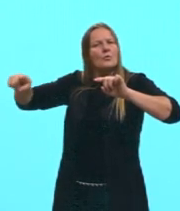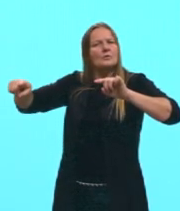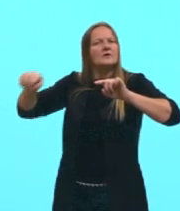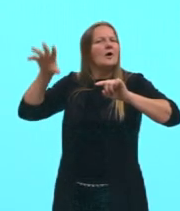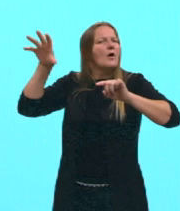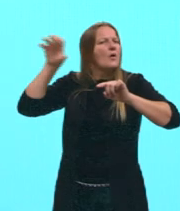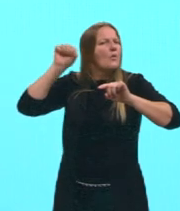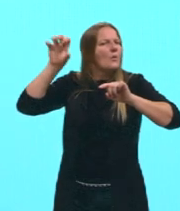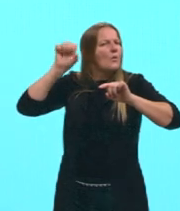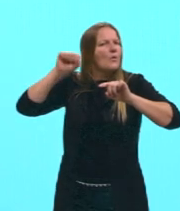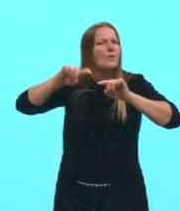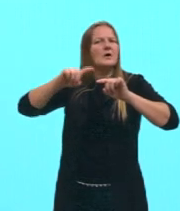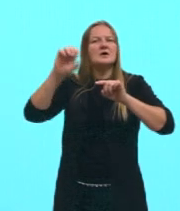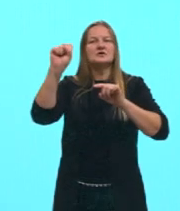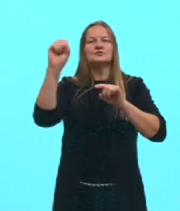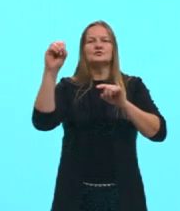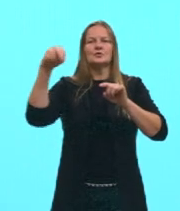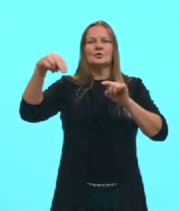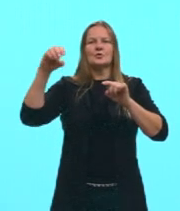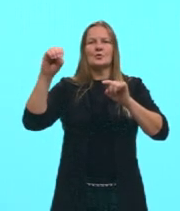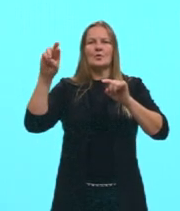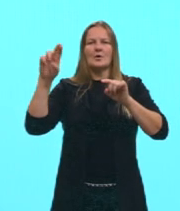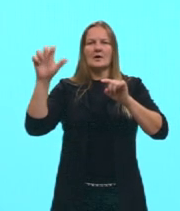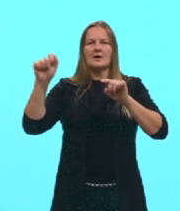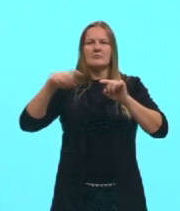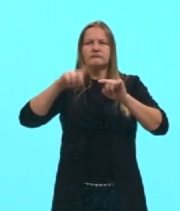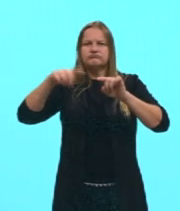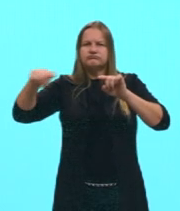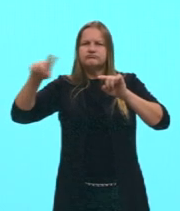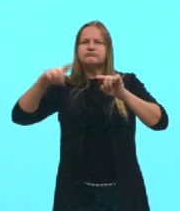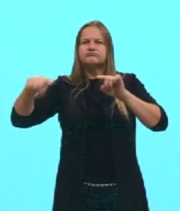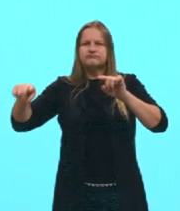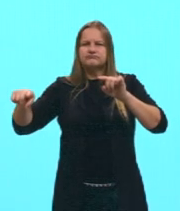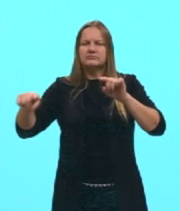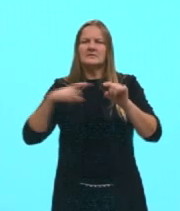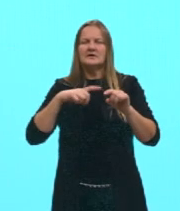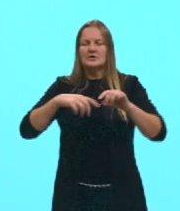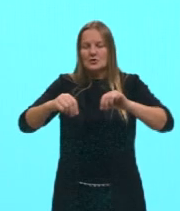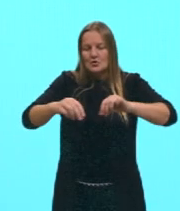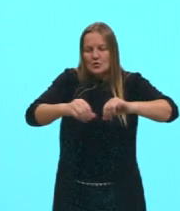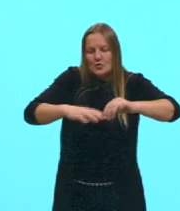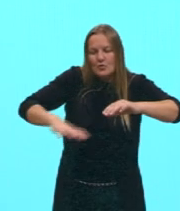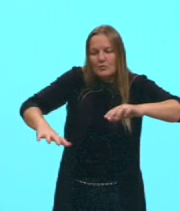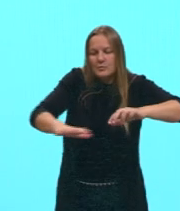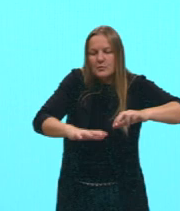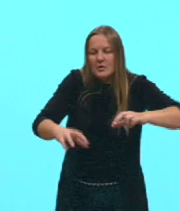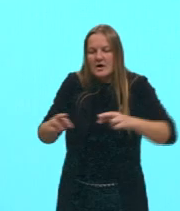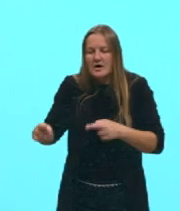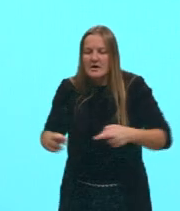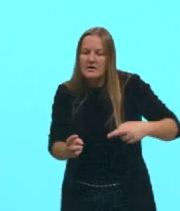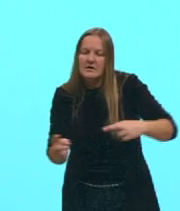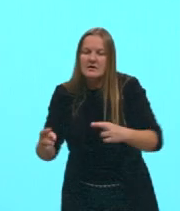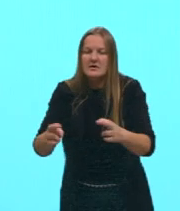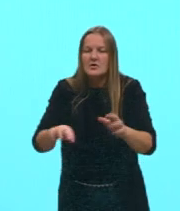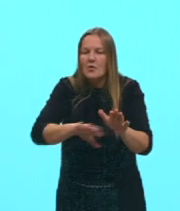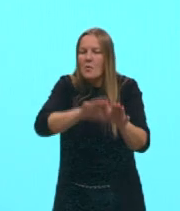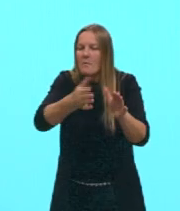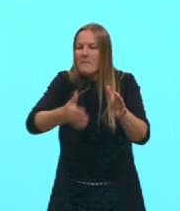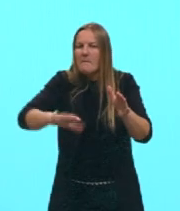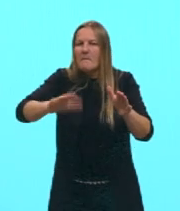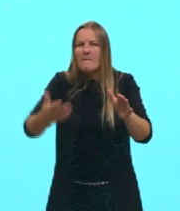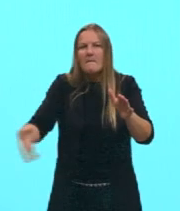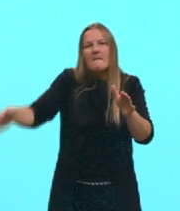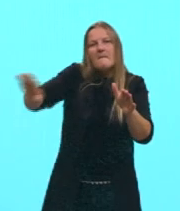fazer o... a parte de baixo, né, o terreno de rios, mares, principalmente.